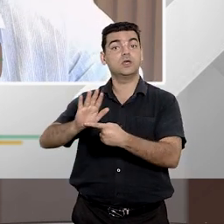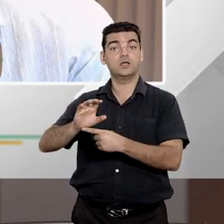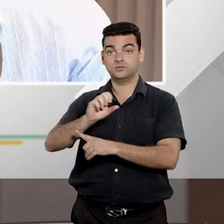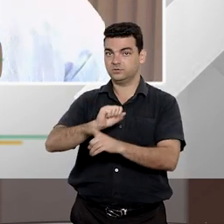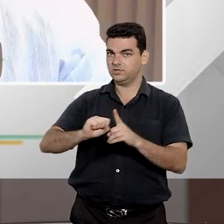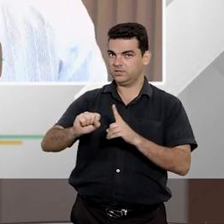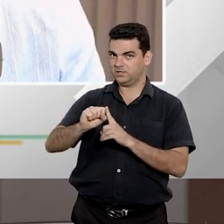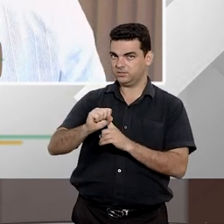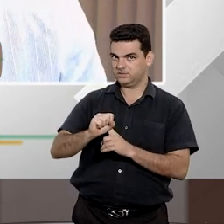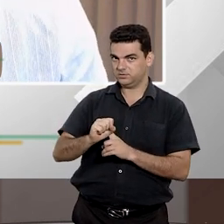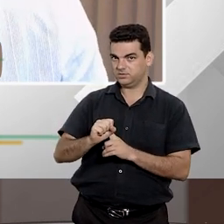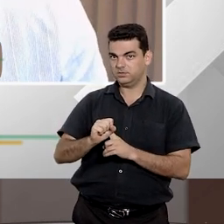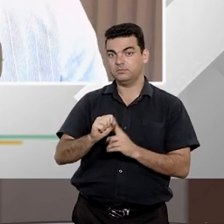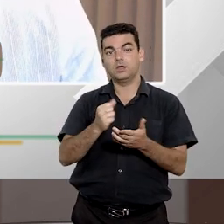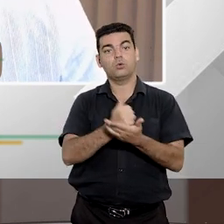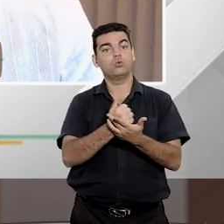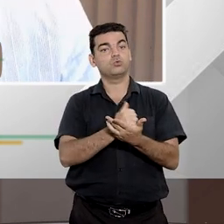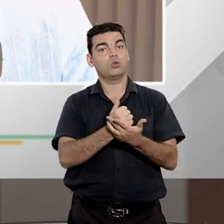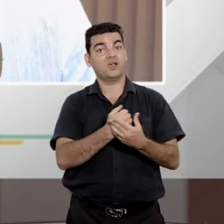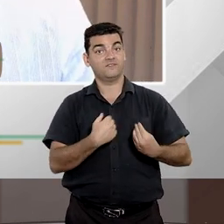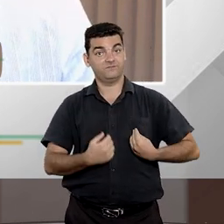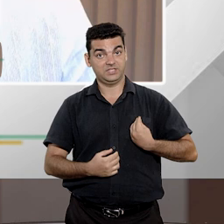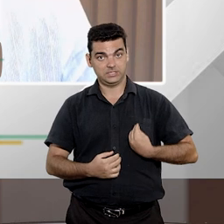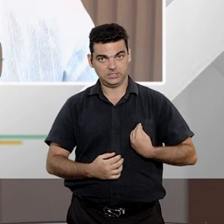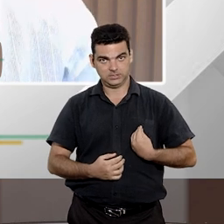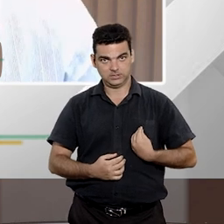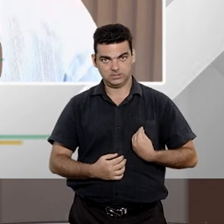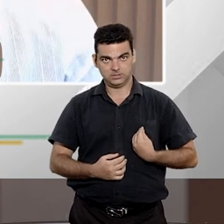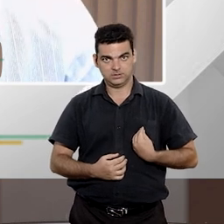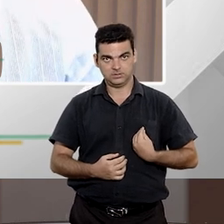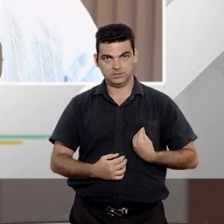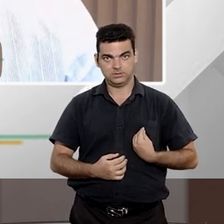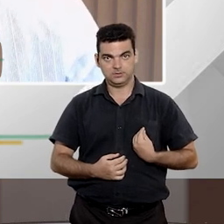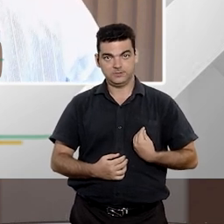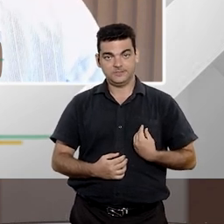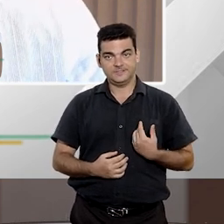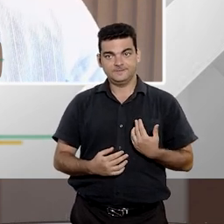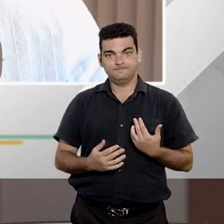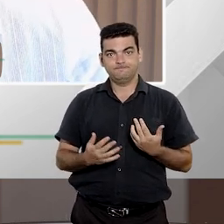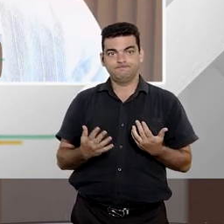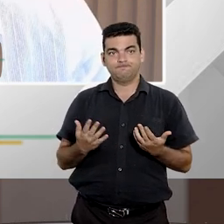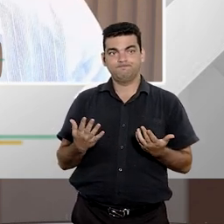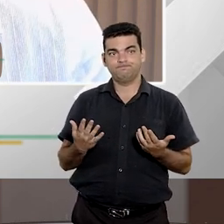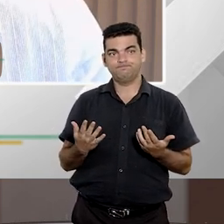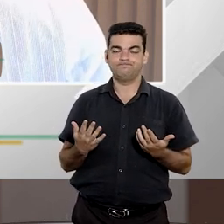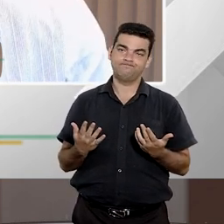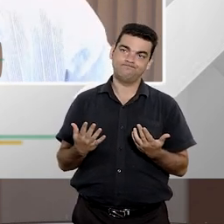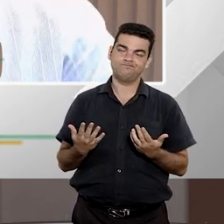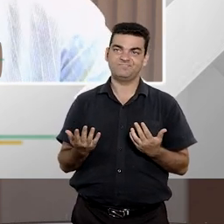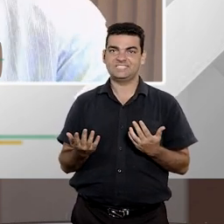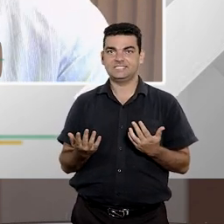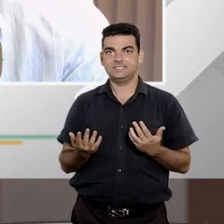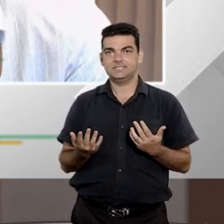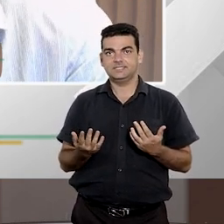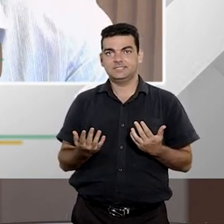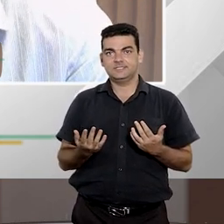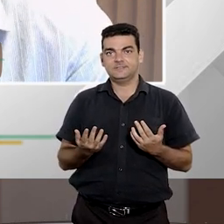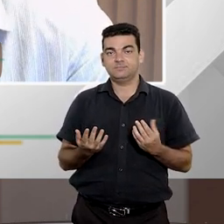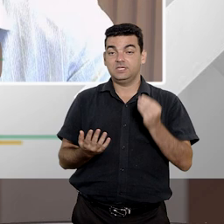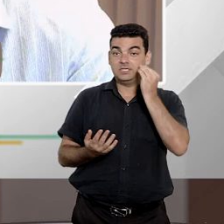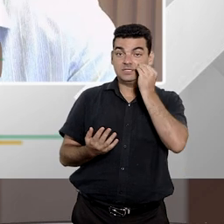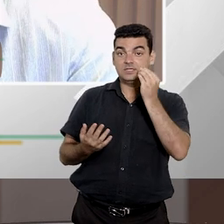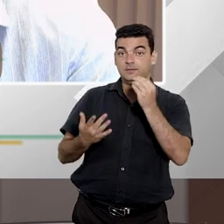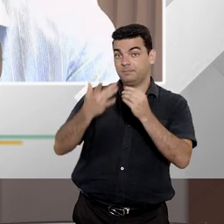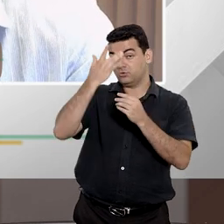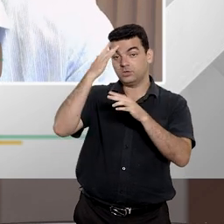população para organizar a nossa vida e de uma forma bem explícita que todos